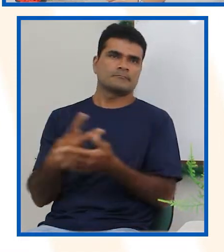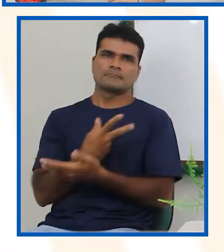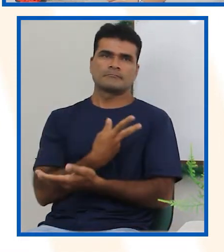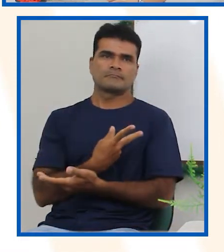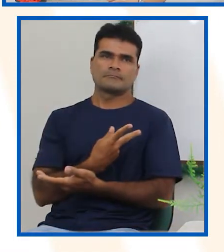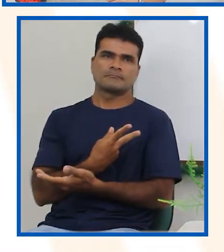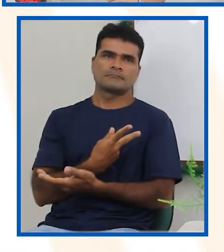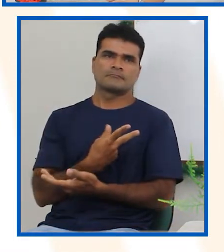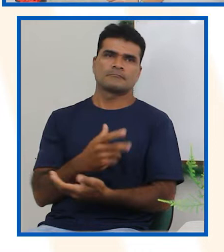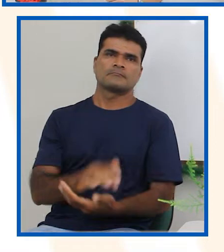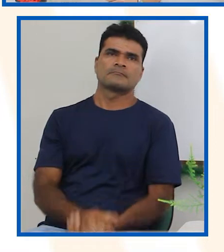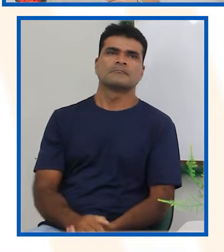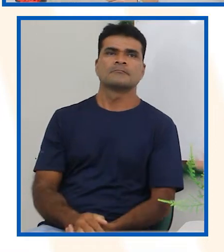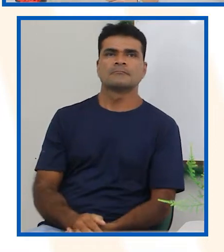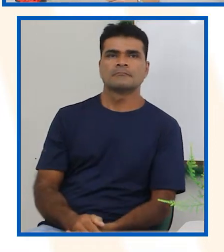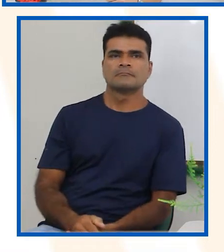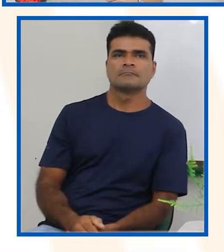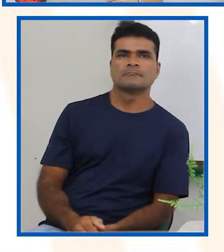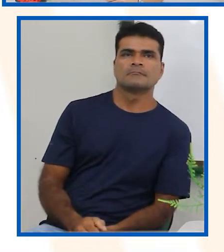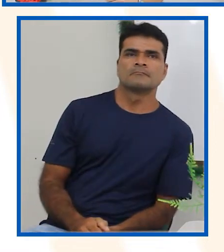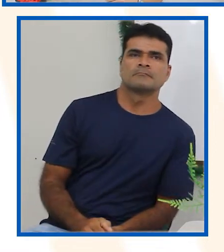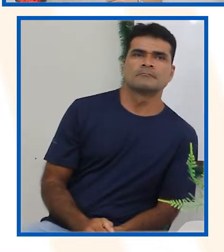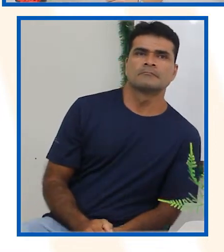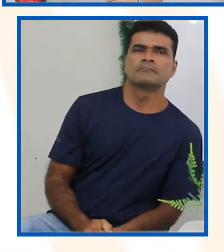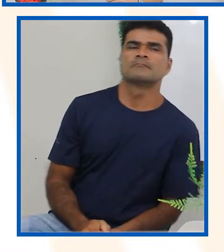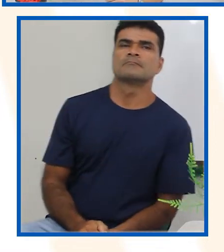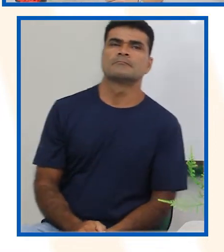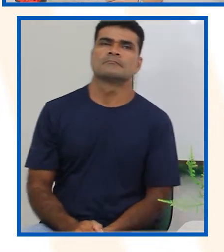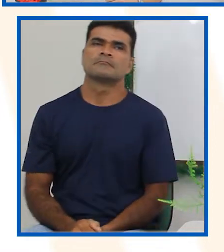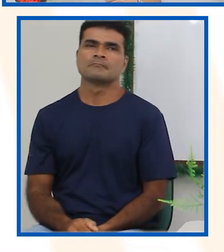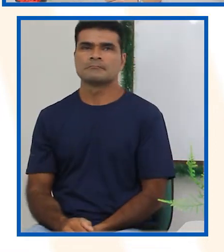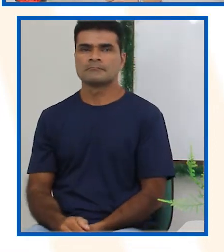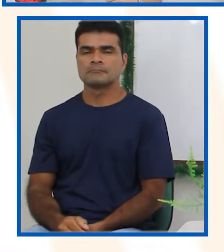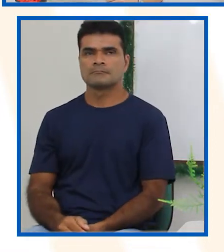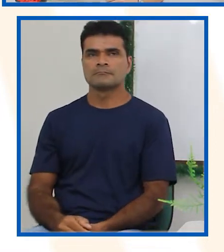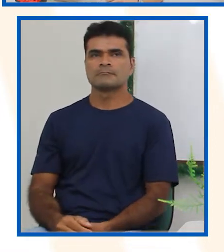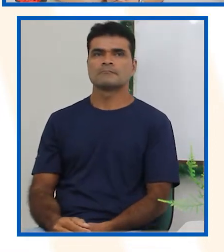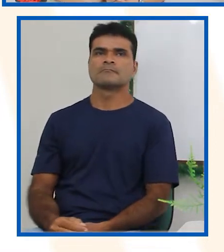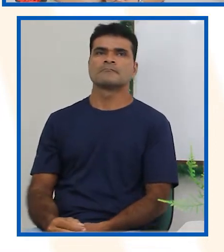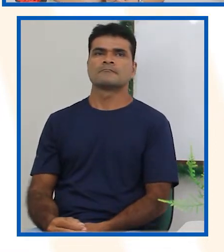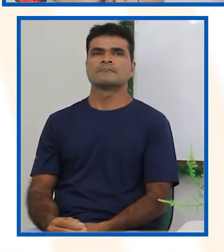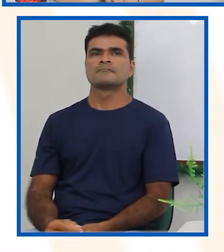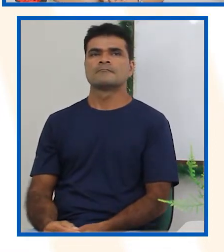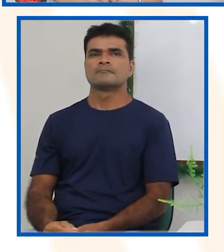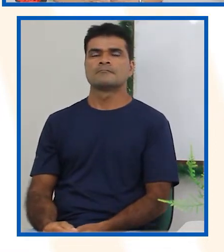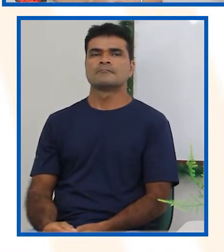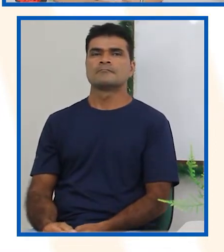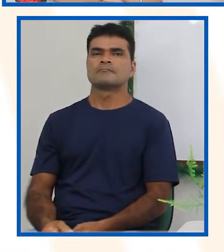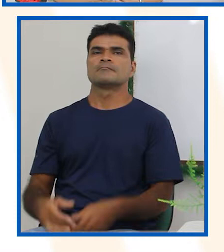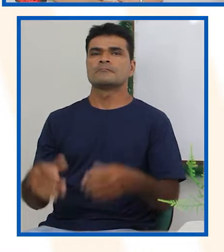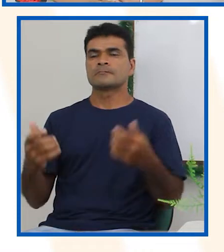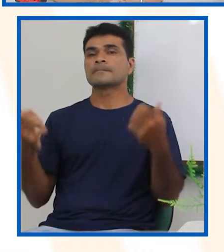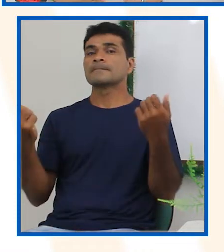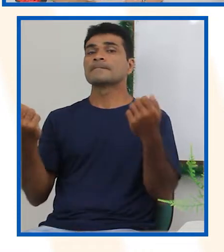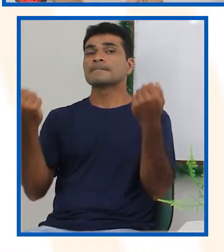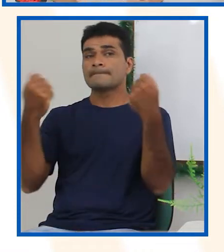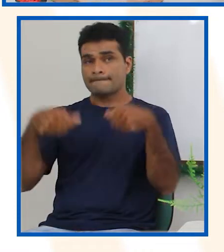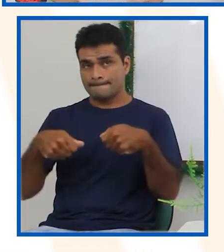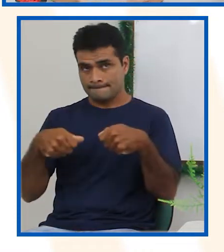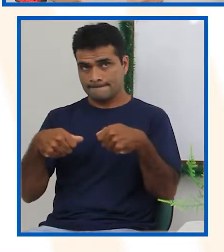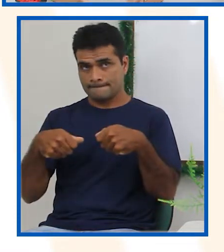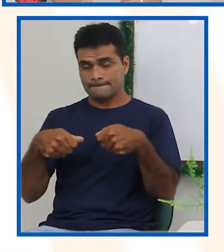que provavelmente não aconteça. Que possivelmente não aconteça. E o que é